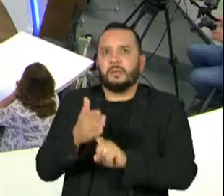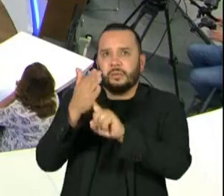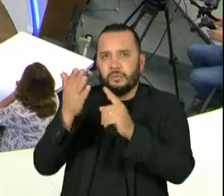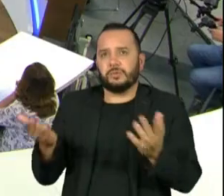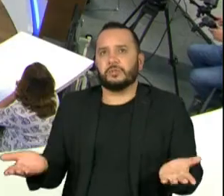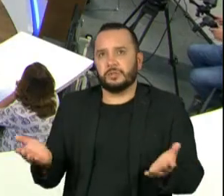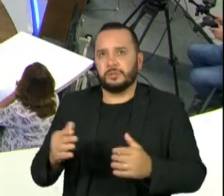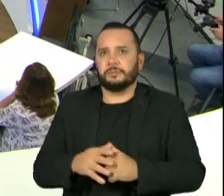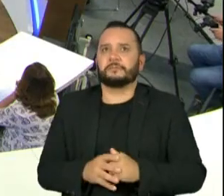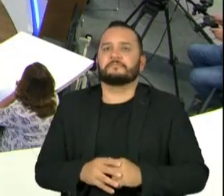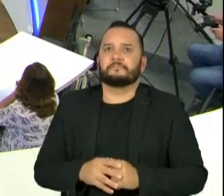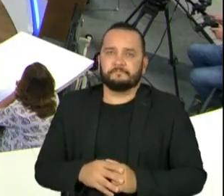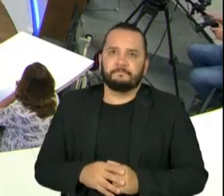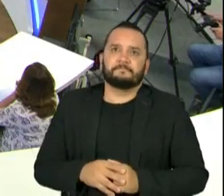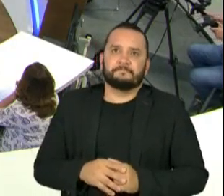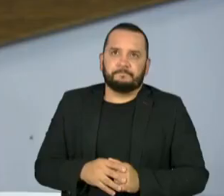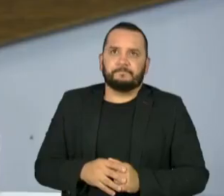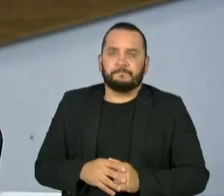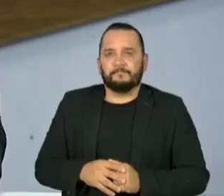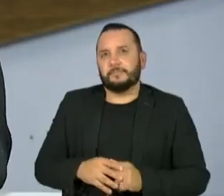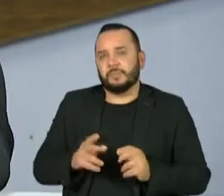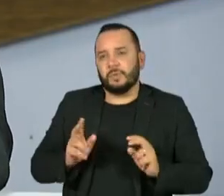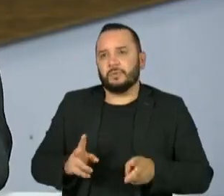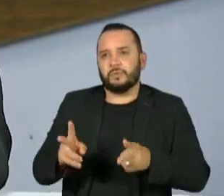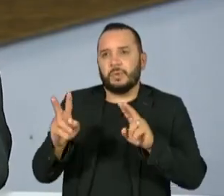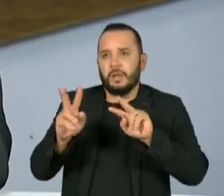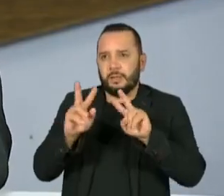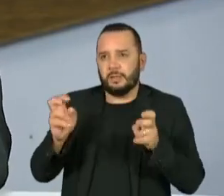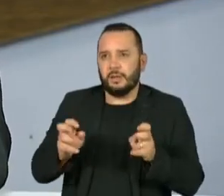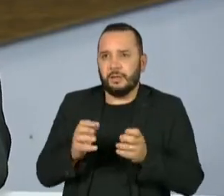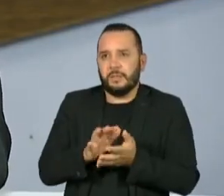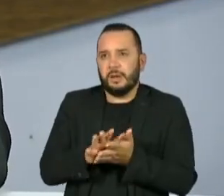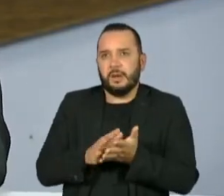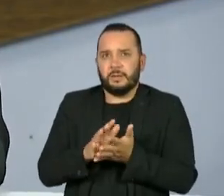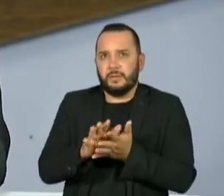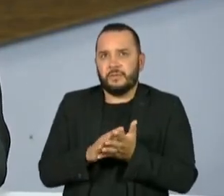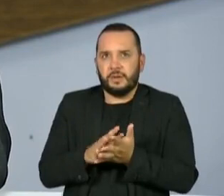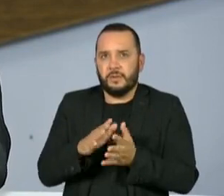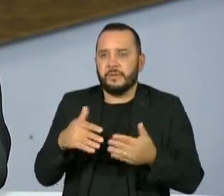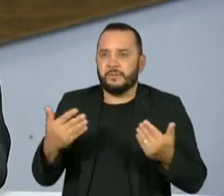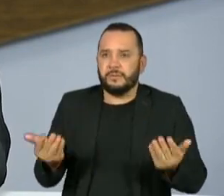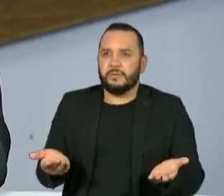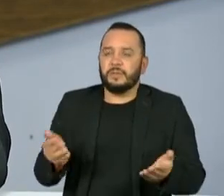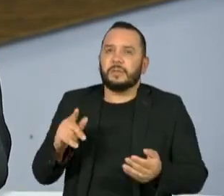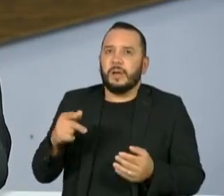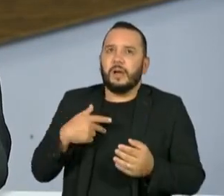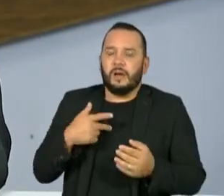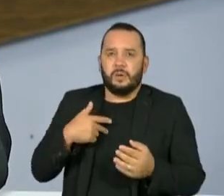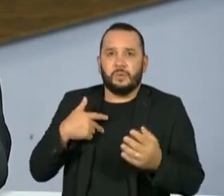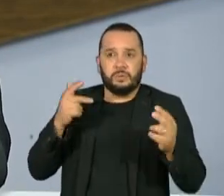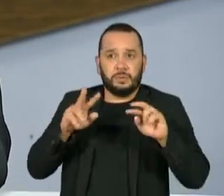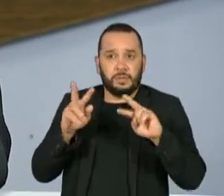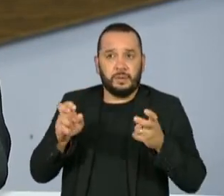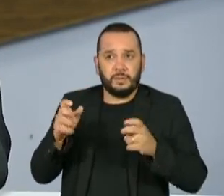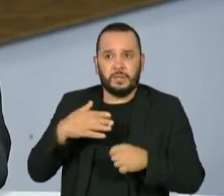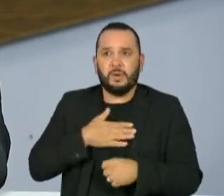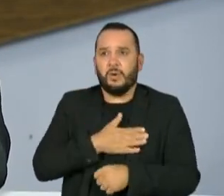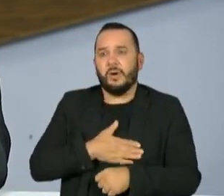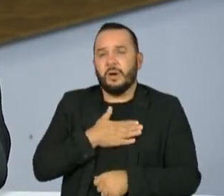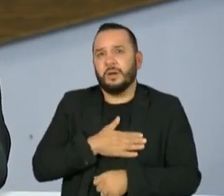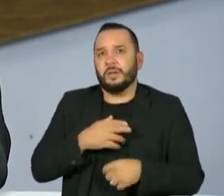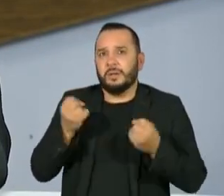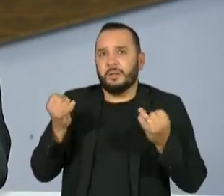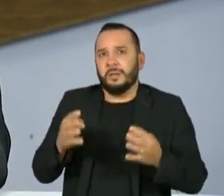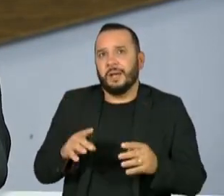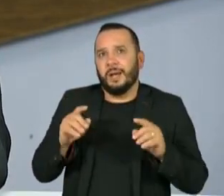Queria continuar então no tema carnaval, prefeito. Enfim, é um tema que o senhor gosta muito de falar, enfim,